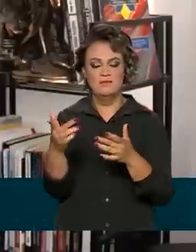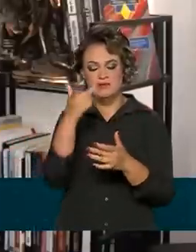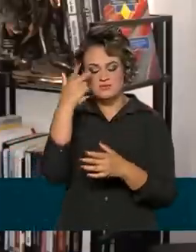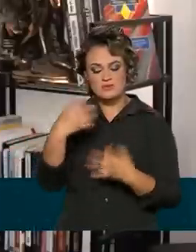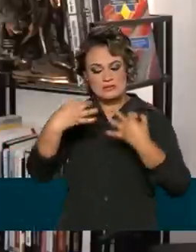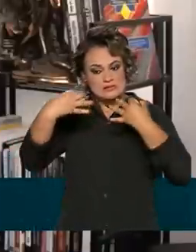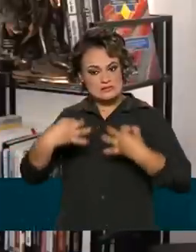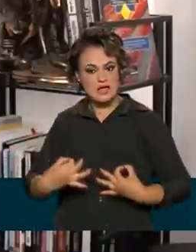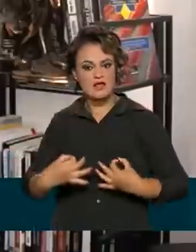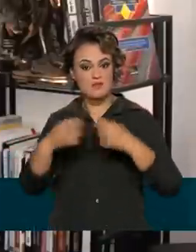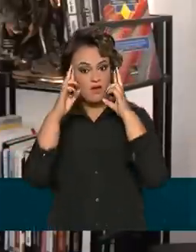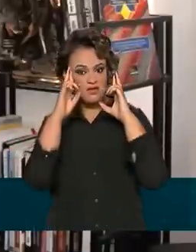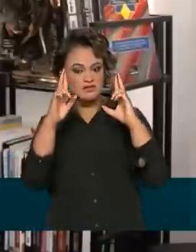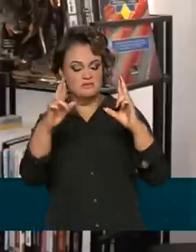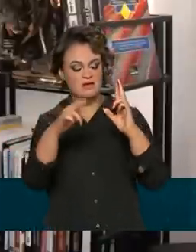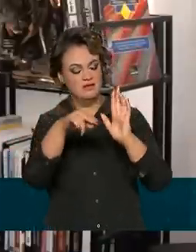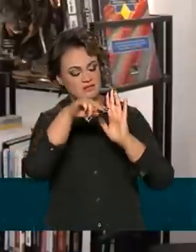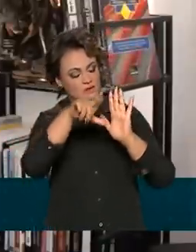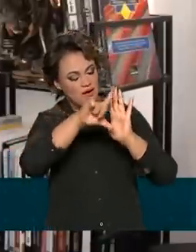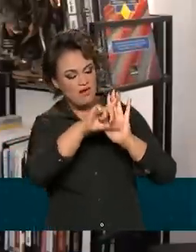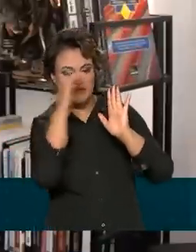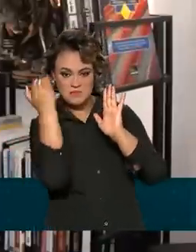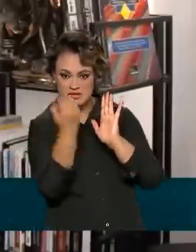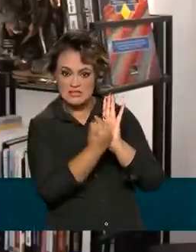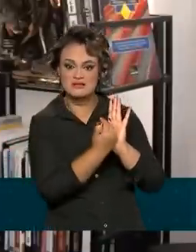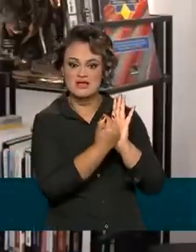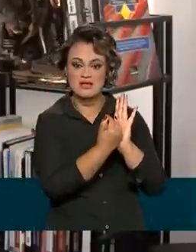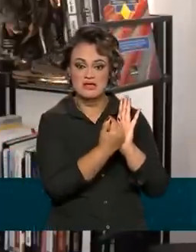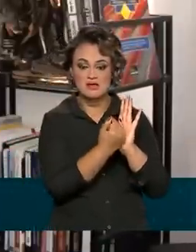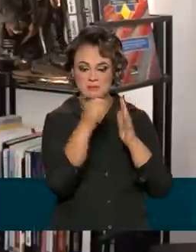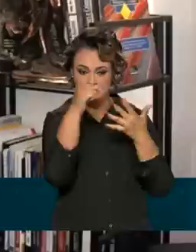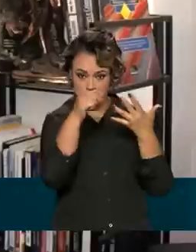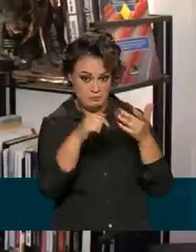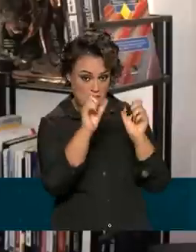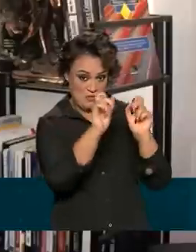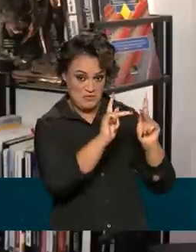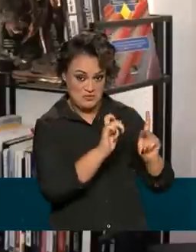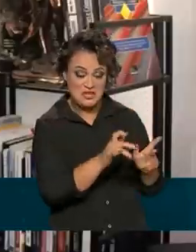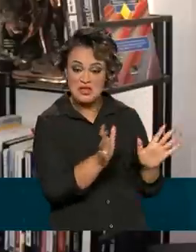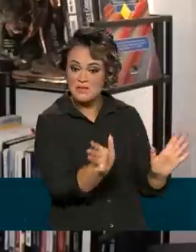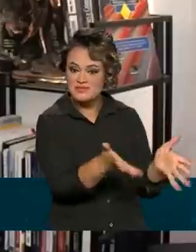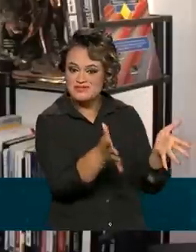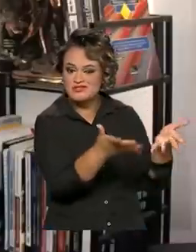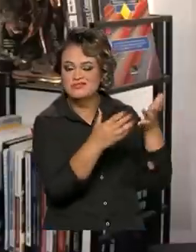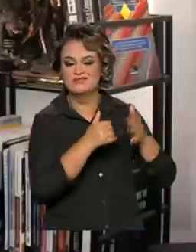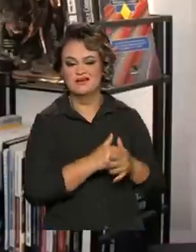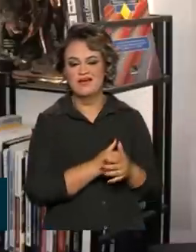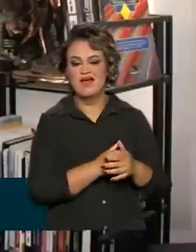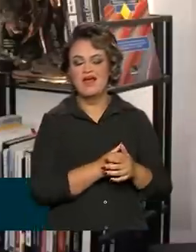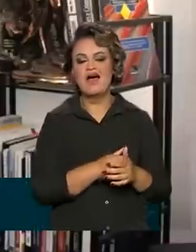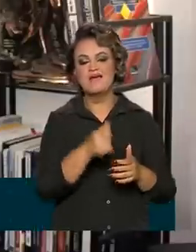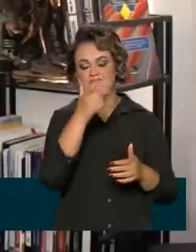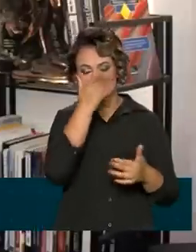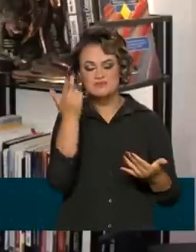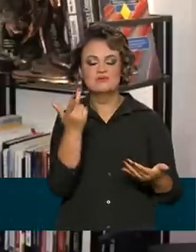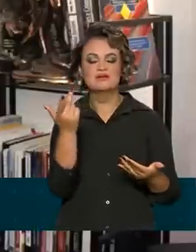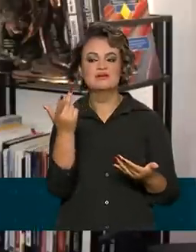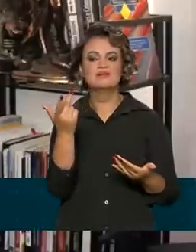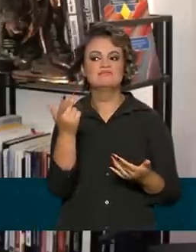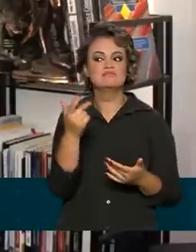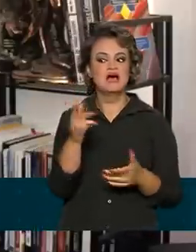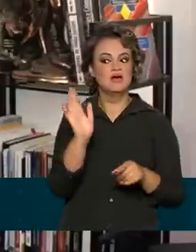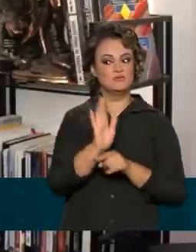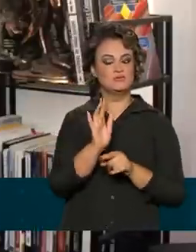práticas, o respeito às normas e justamente é um incentivo também, é uma ferramenta para contribuir para a